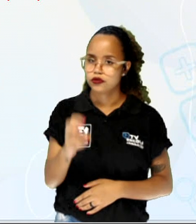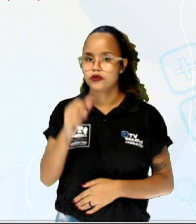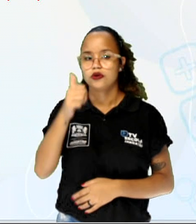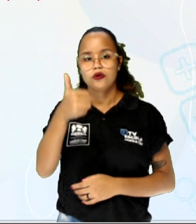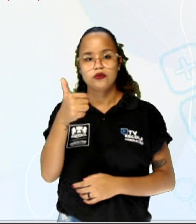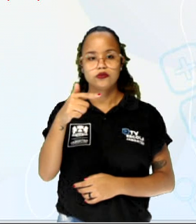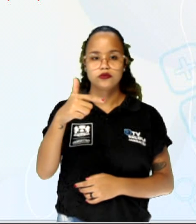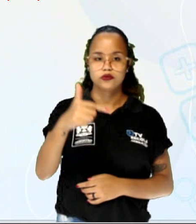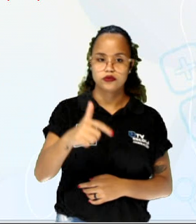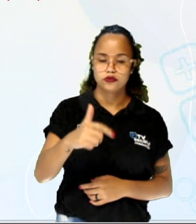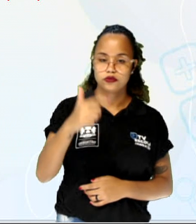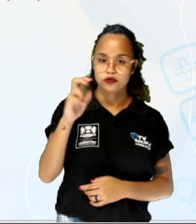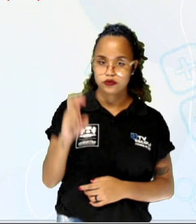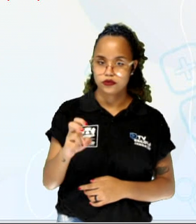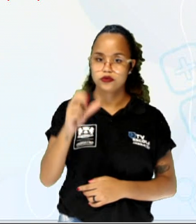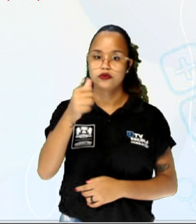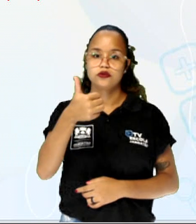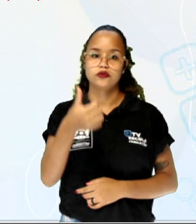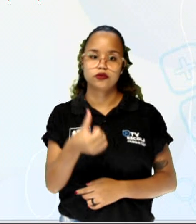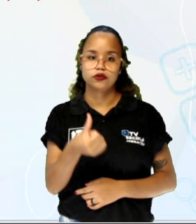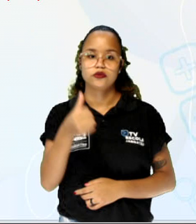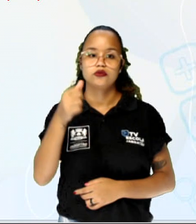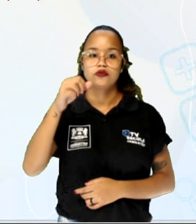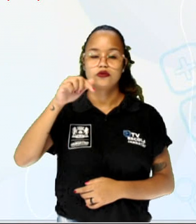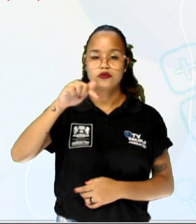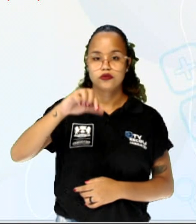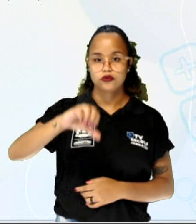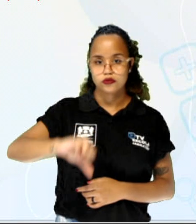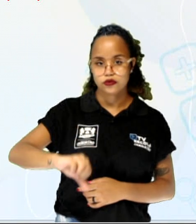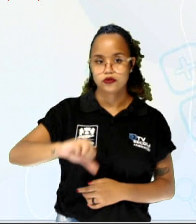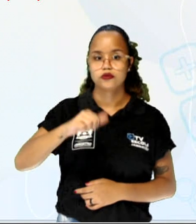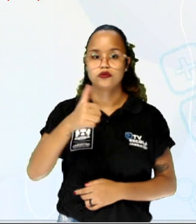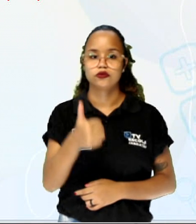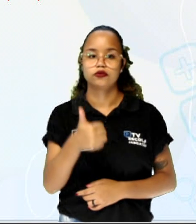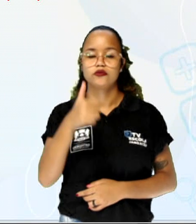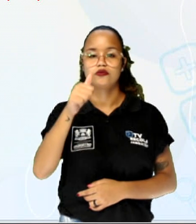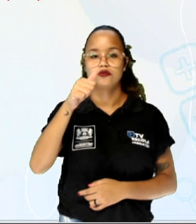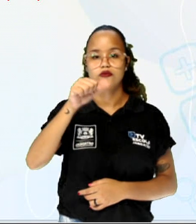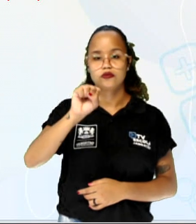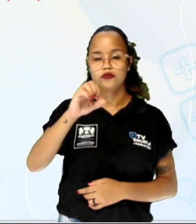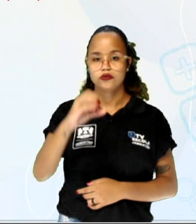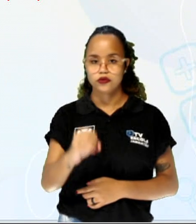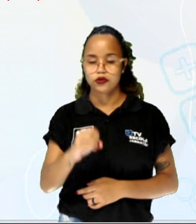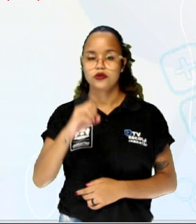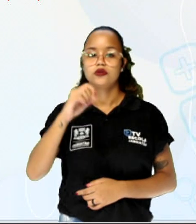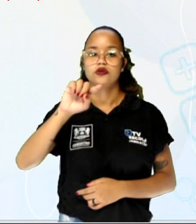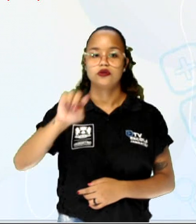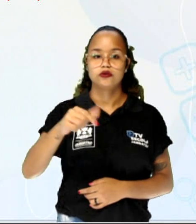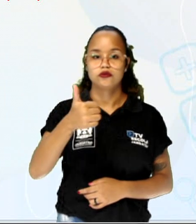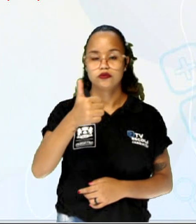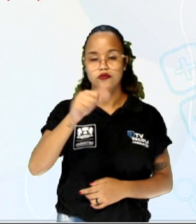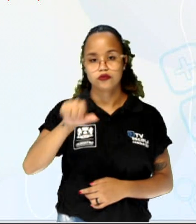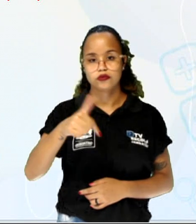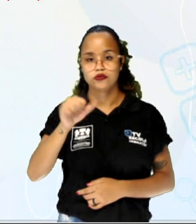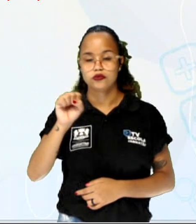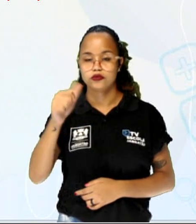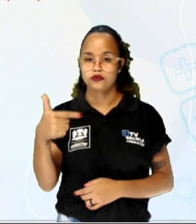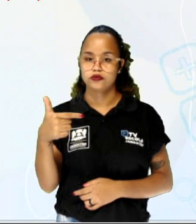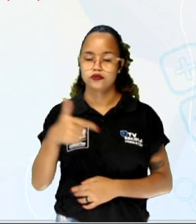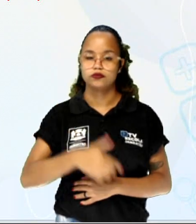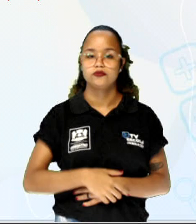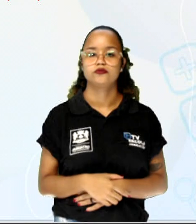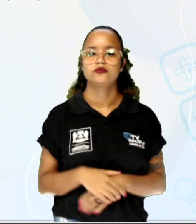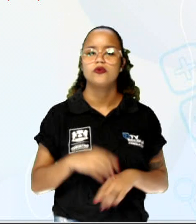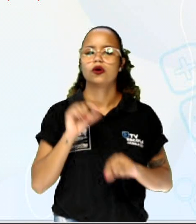,72m, 1,75m, 1,79m, 1,80m, e 1,82m.